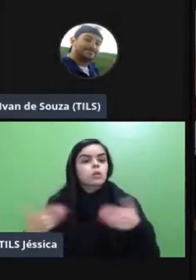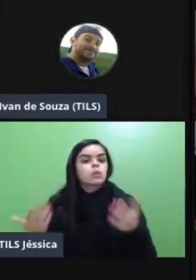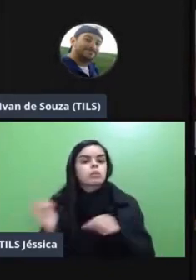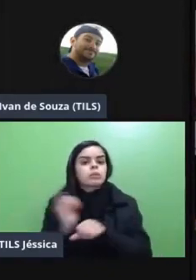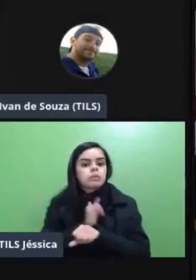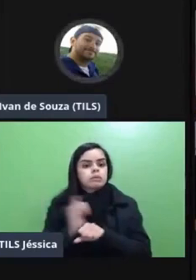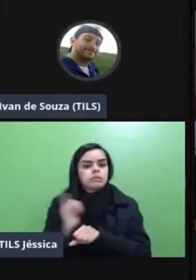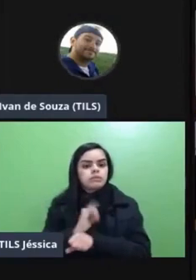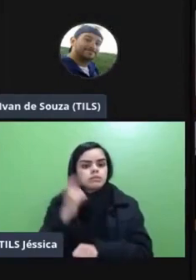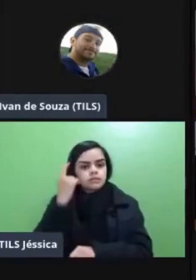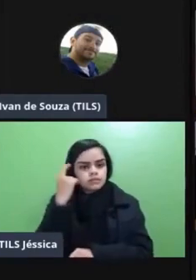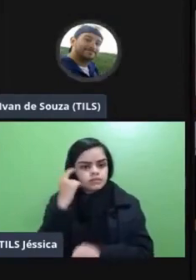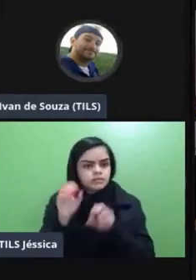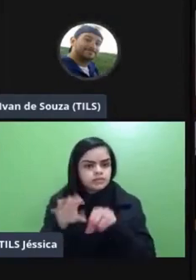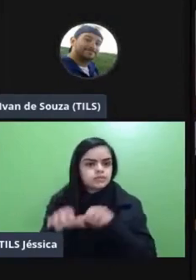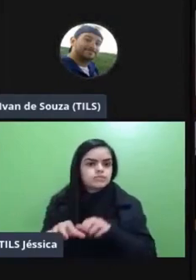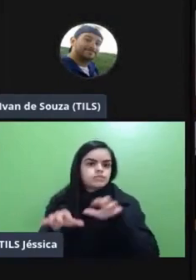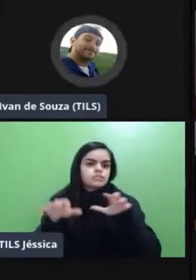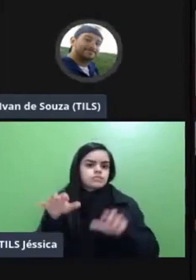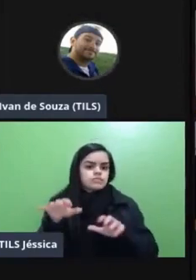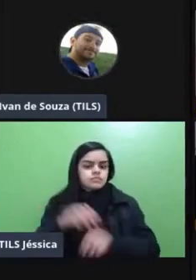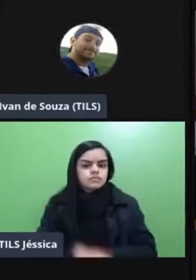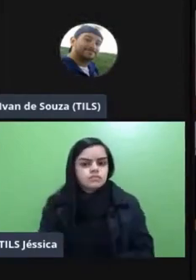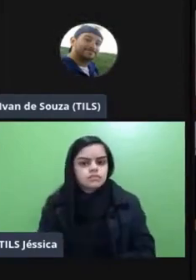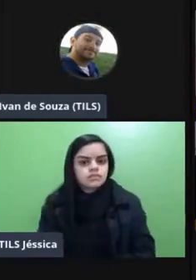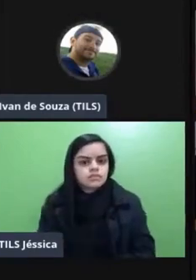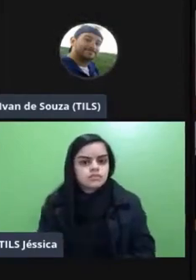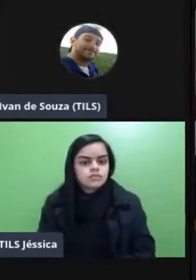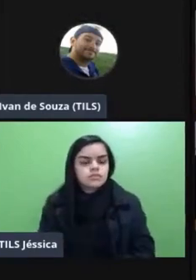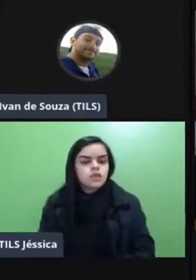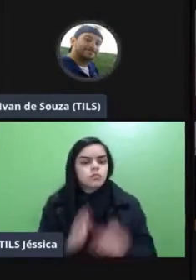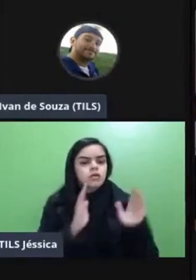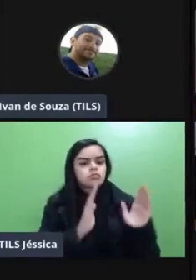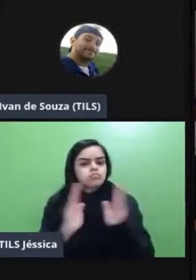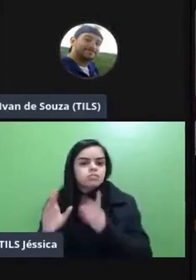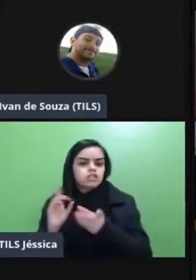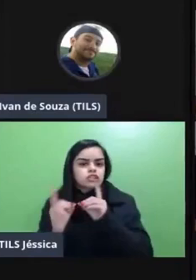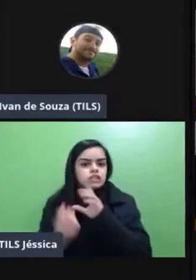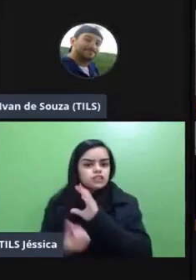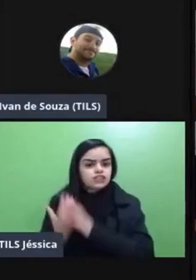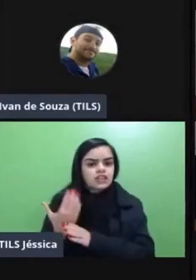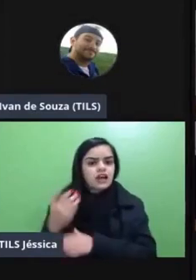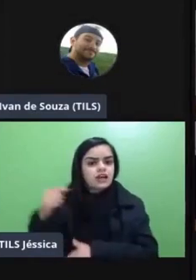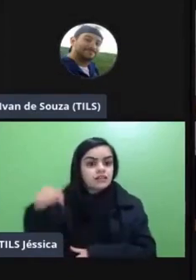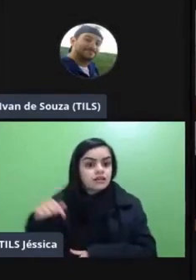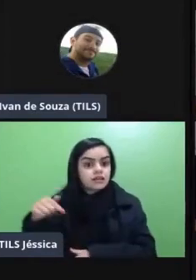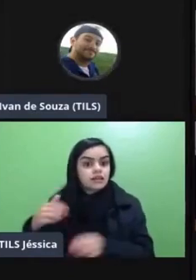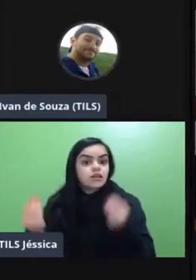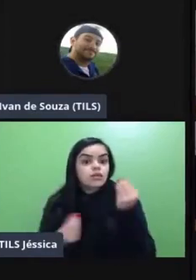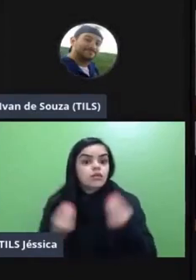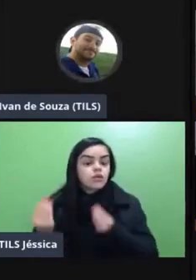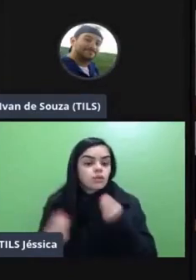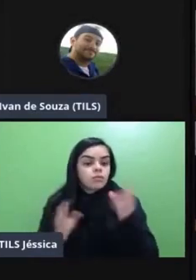pensando no ensino remoto é qual vai ser a sequência didática criada nessa sala como que eu